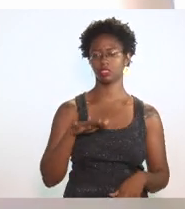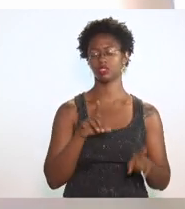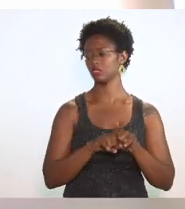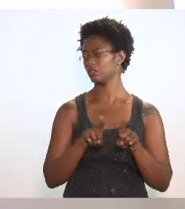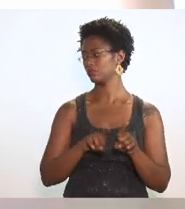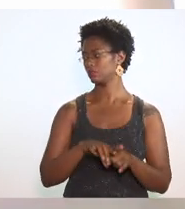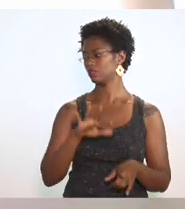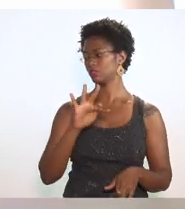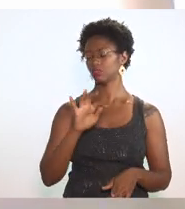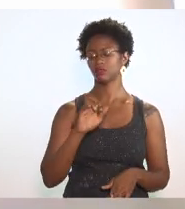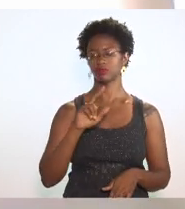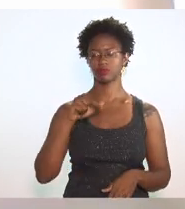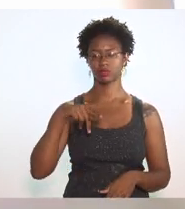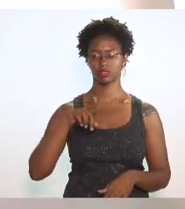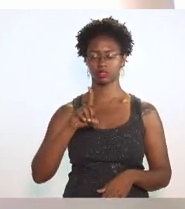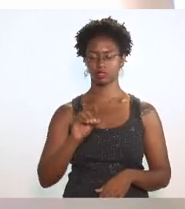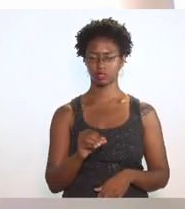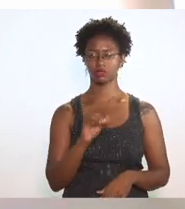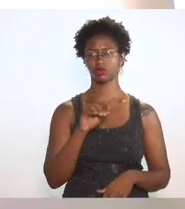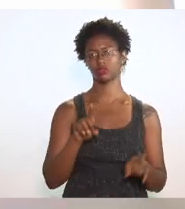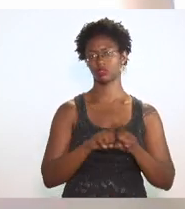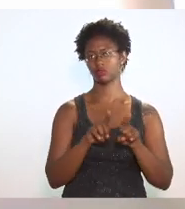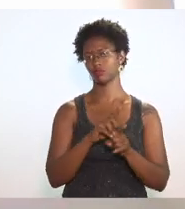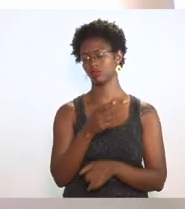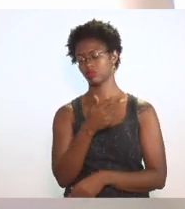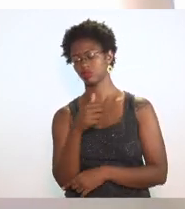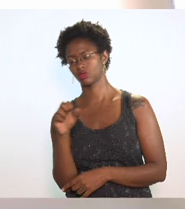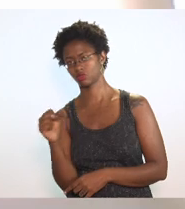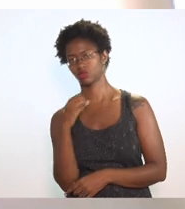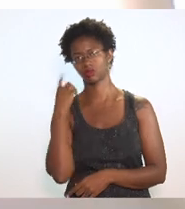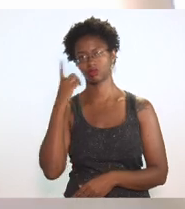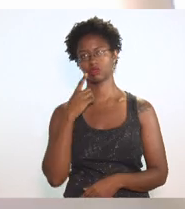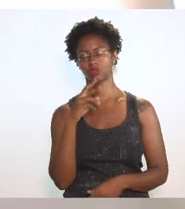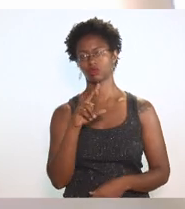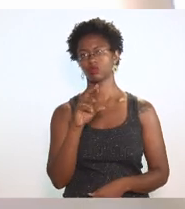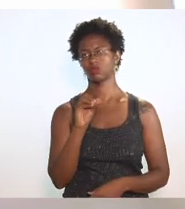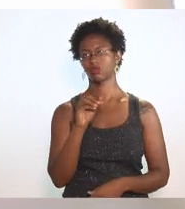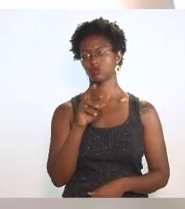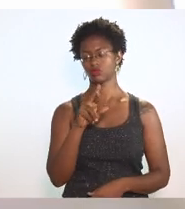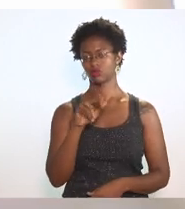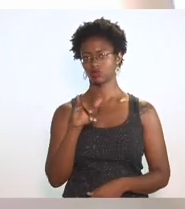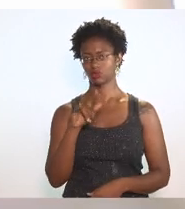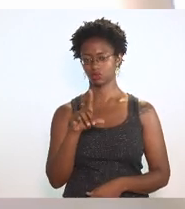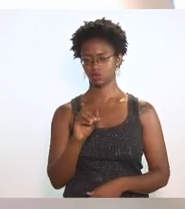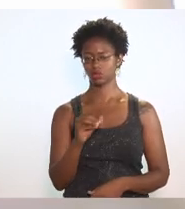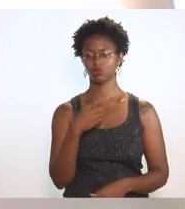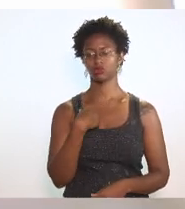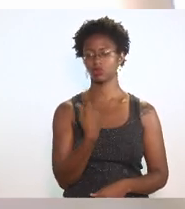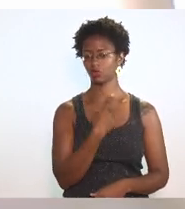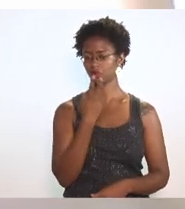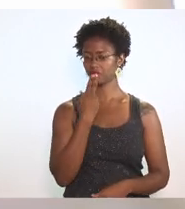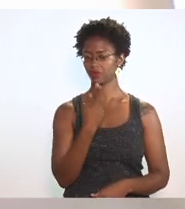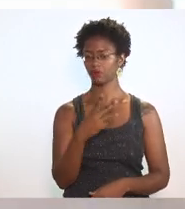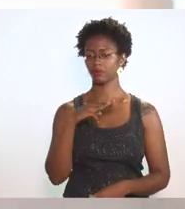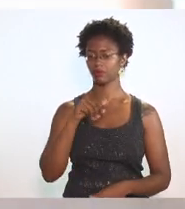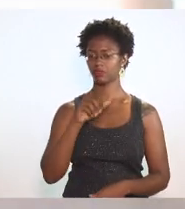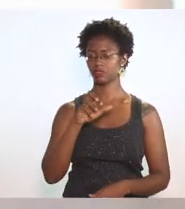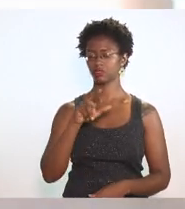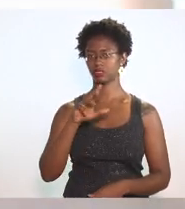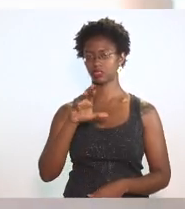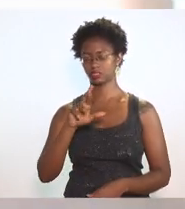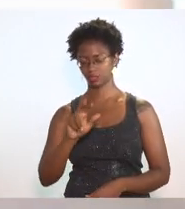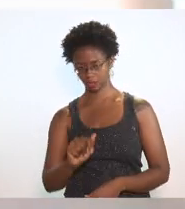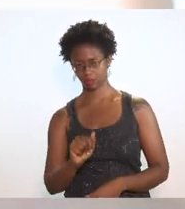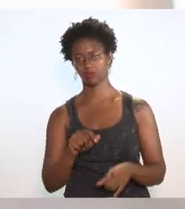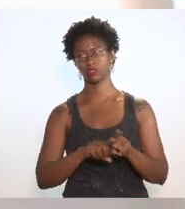que é o assessor do deputado Rodrigo Amorim quando nós falamos com a Amacerva nós falamos com a doutora Mariana que é